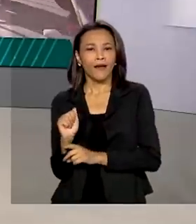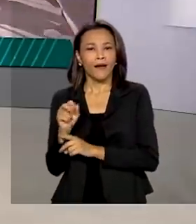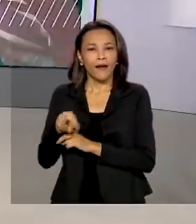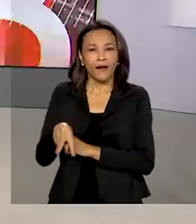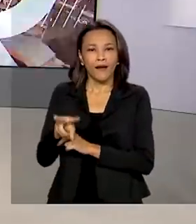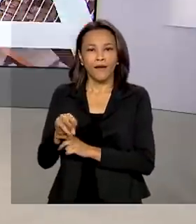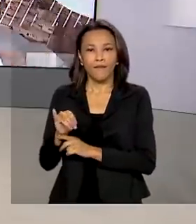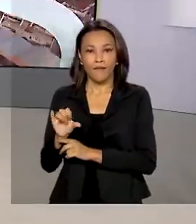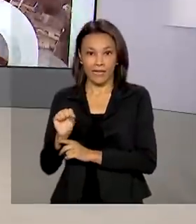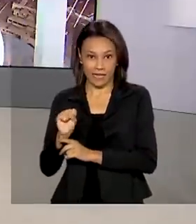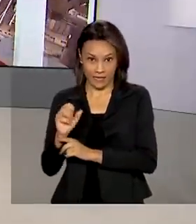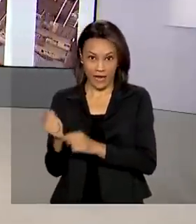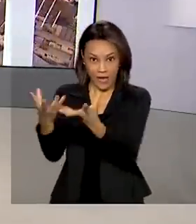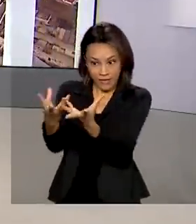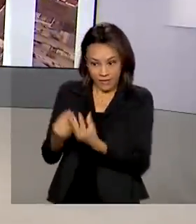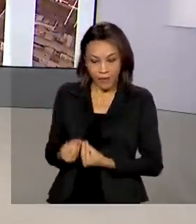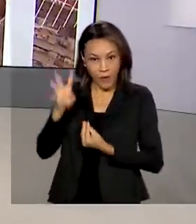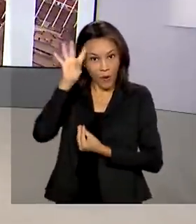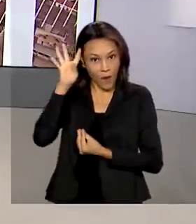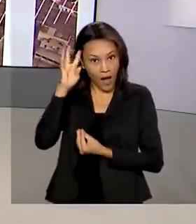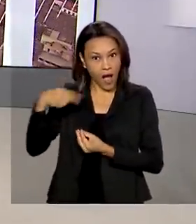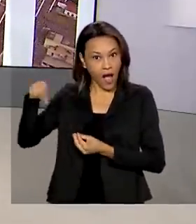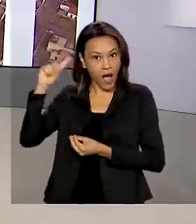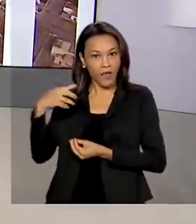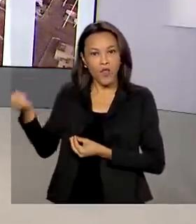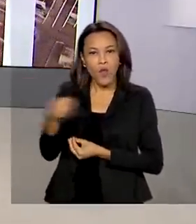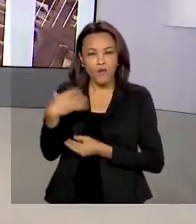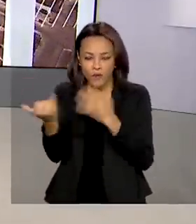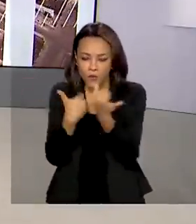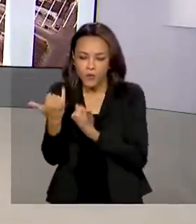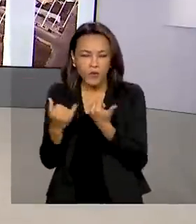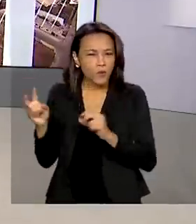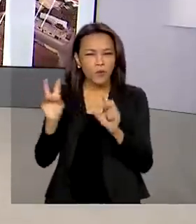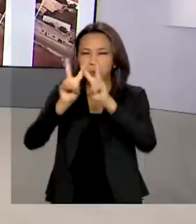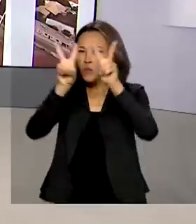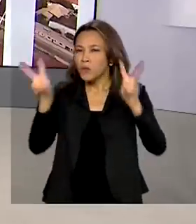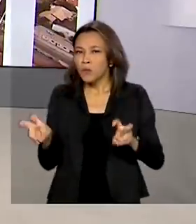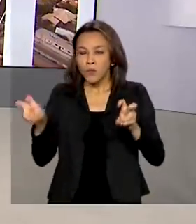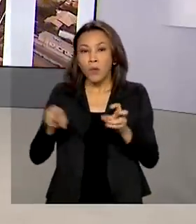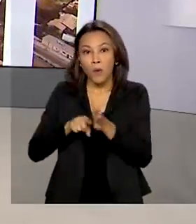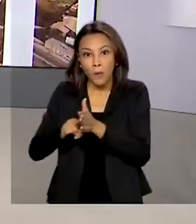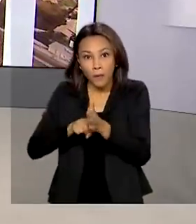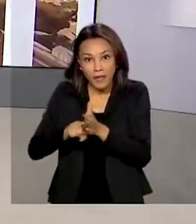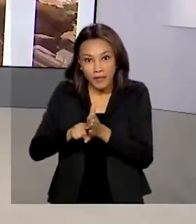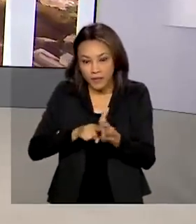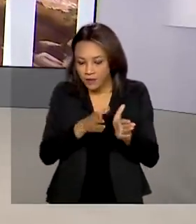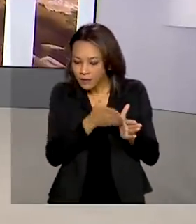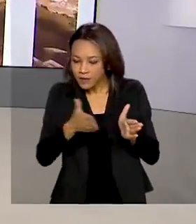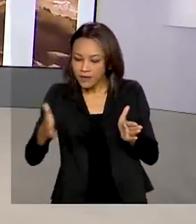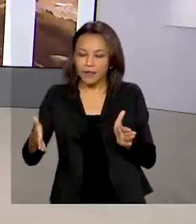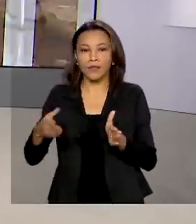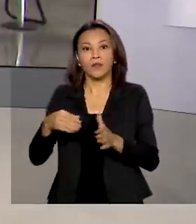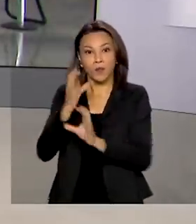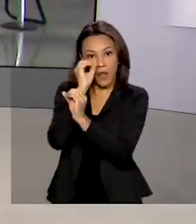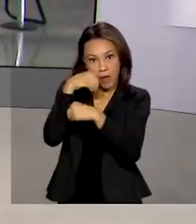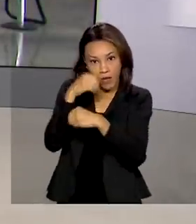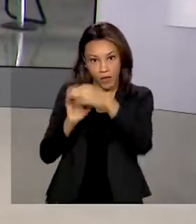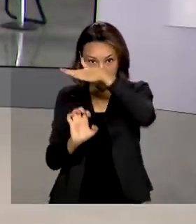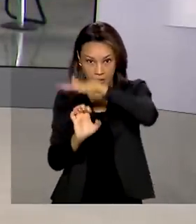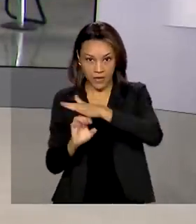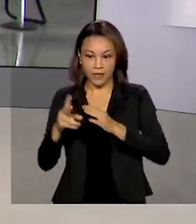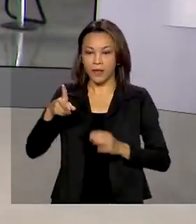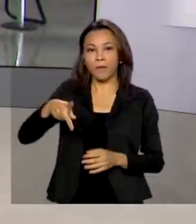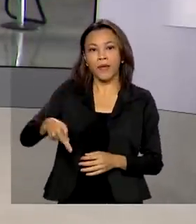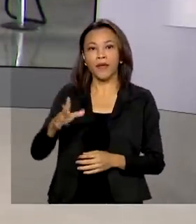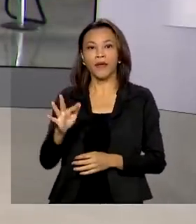quarta-feira novos dados sobre o processo de pesquisa da vacina do laboratório Pfizer. Vamos ao vivo ao Palácio do Planalto. A